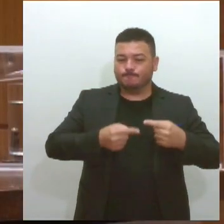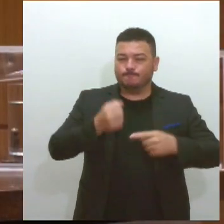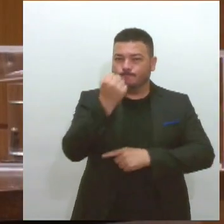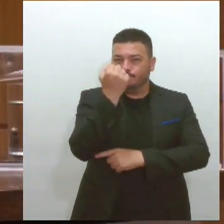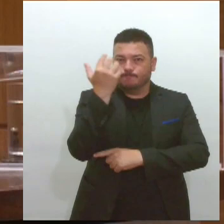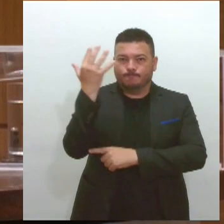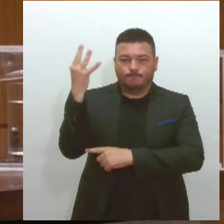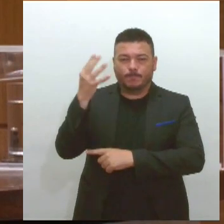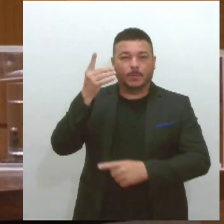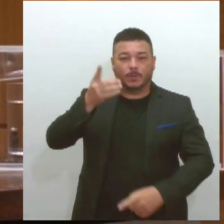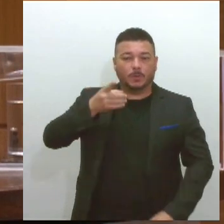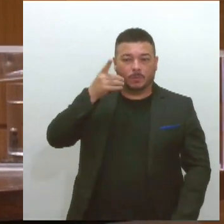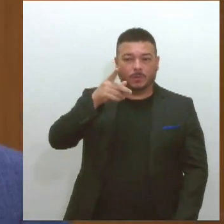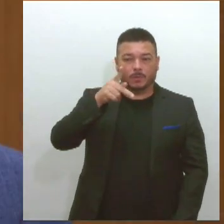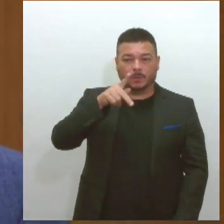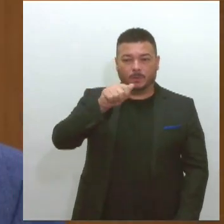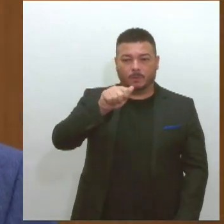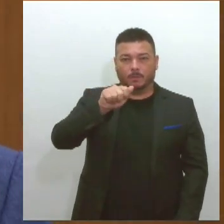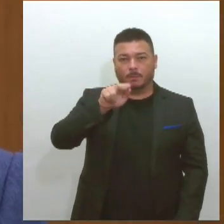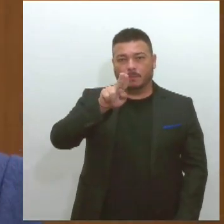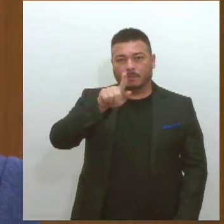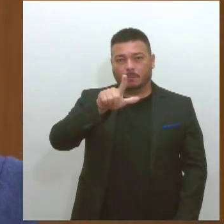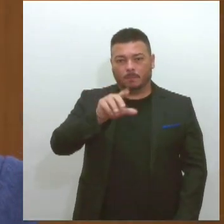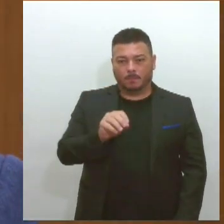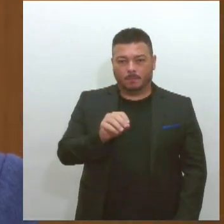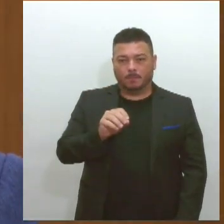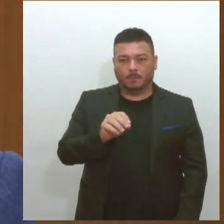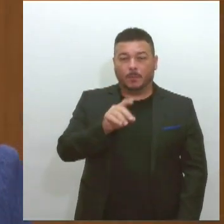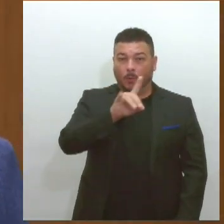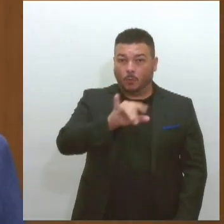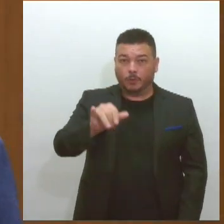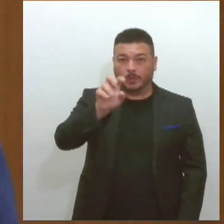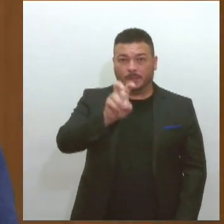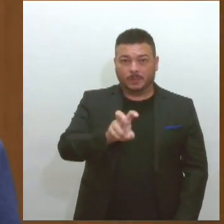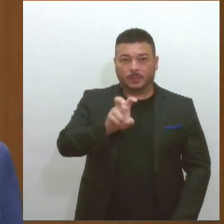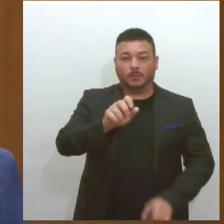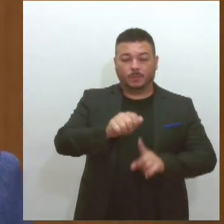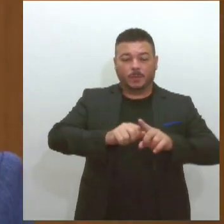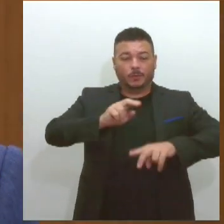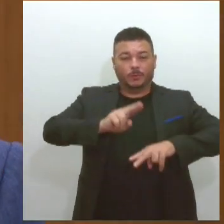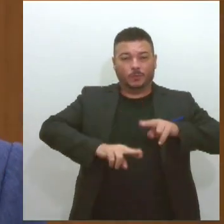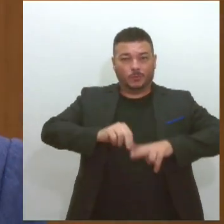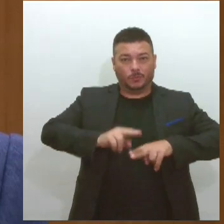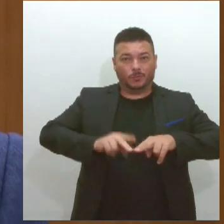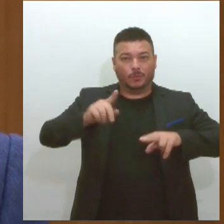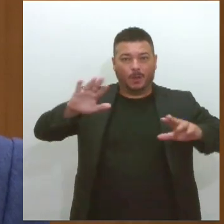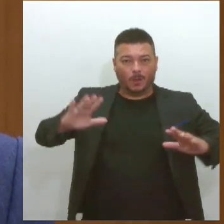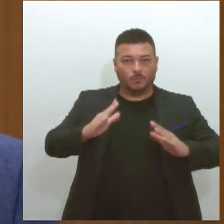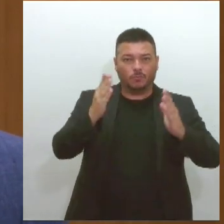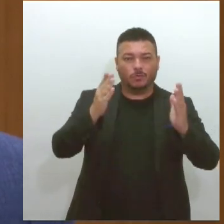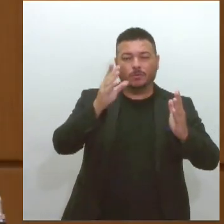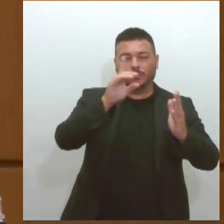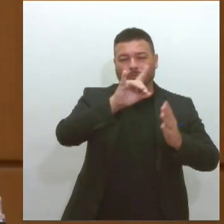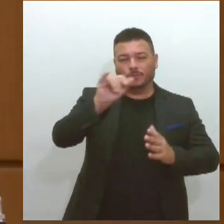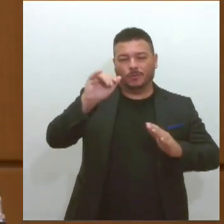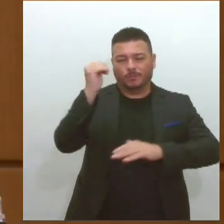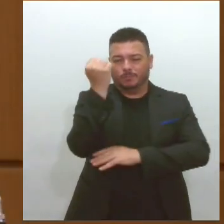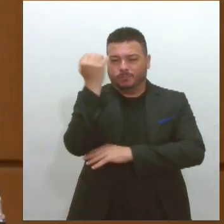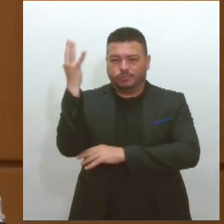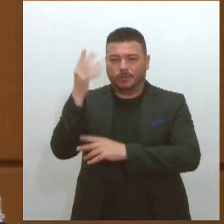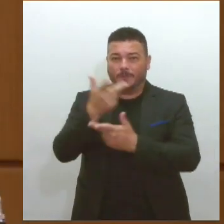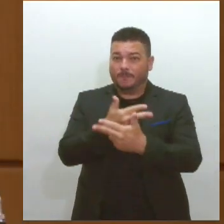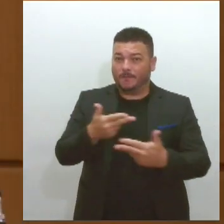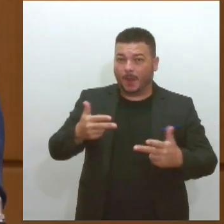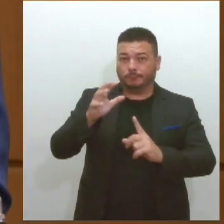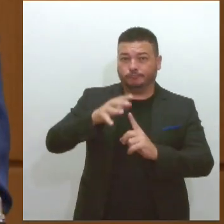Paulo Júnior lembrou que 5 de junho é comemorado o Dia Mundial do Meio Ambiente. O parlamentar disse que várias catástrofes climáticas